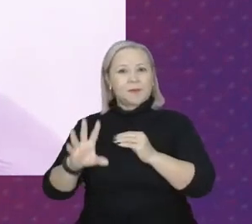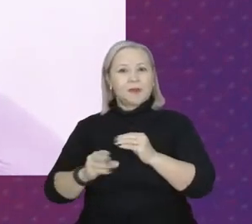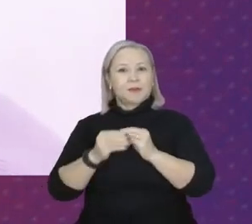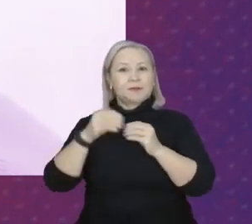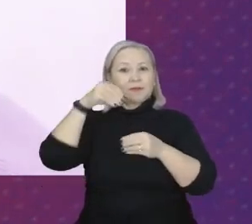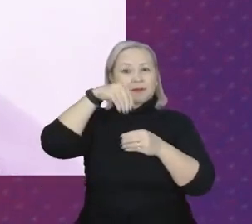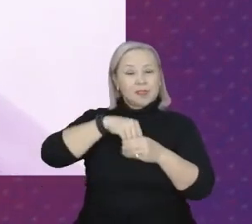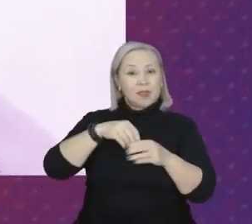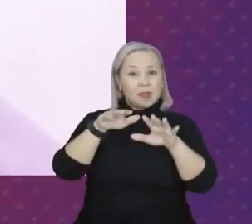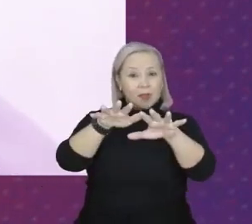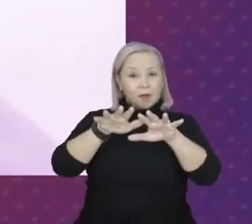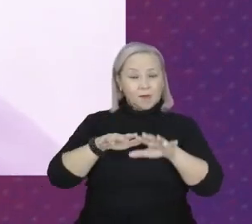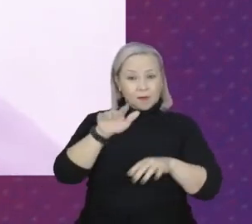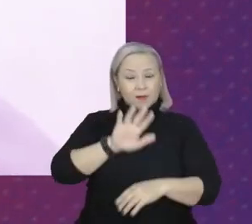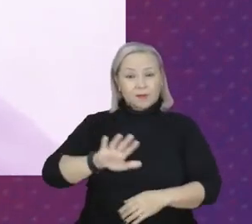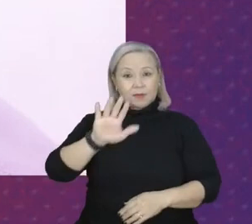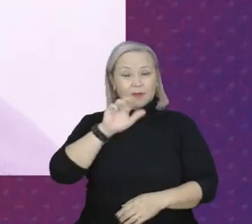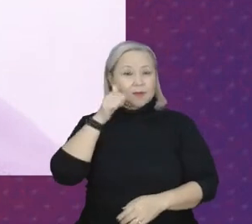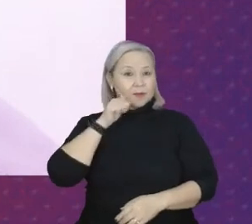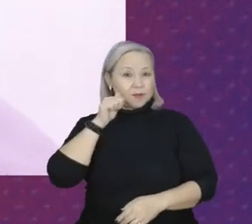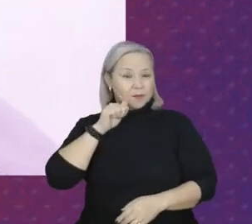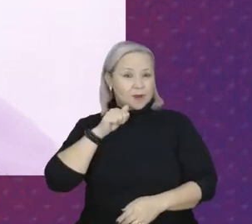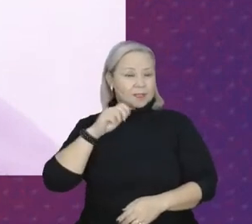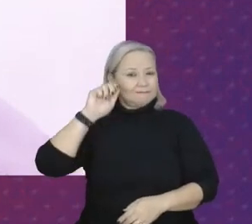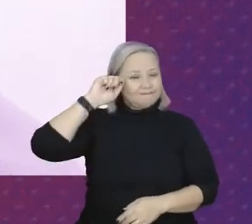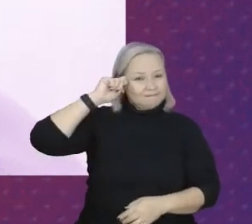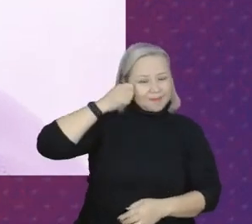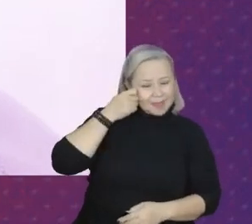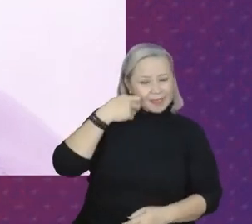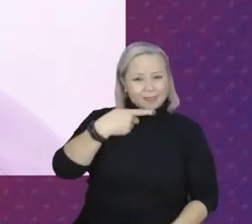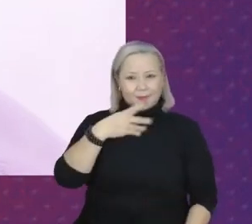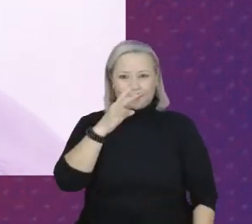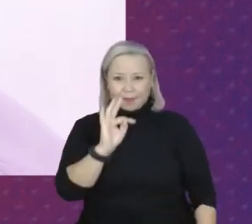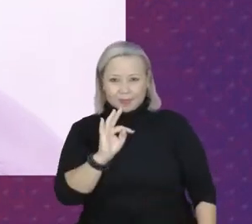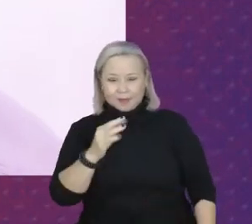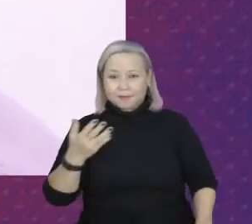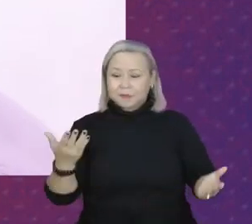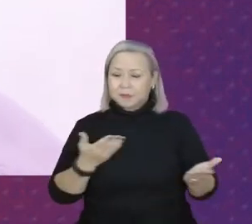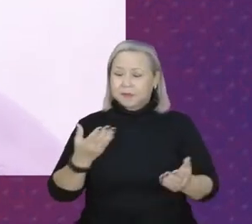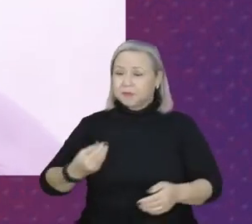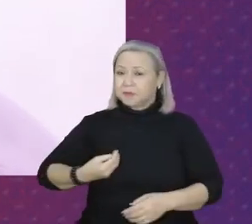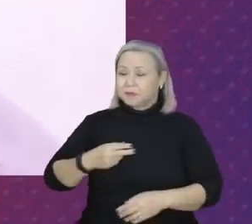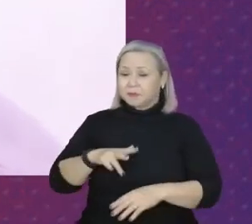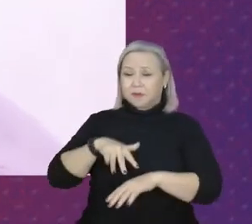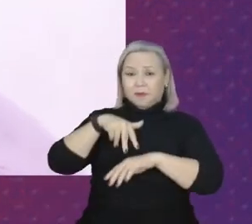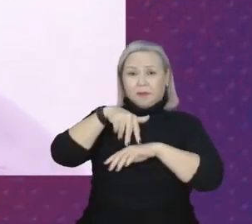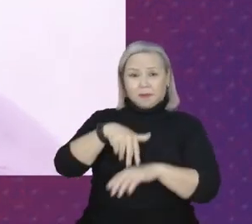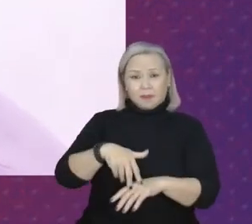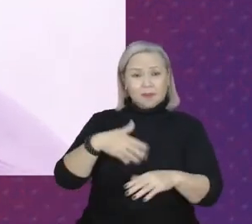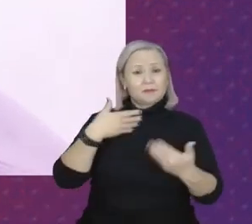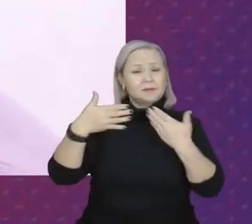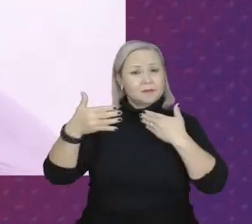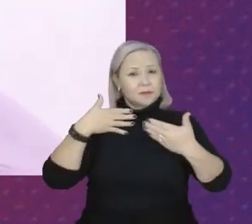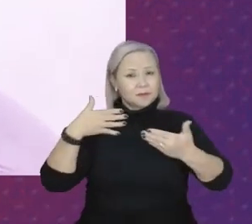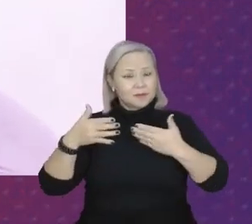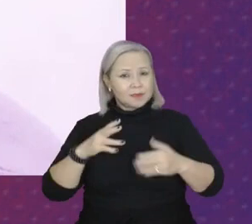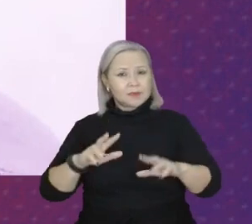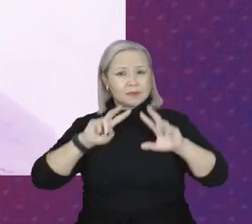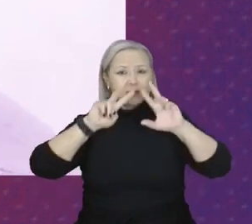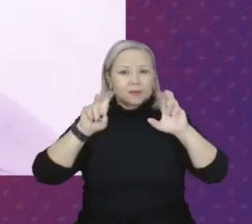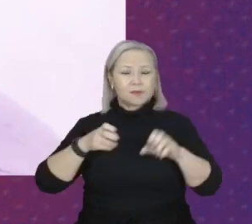Fórum Nacional de Mulheres Negras Petistas. E hoje estou aqui para conversarmos um pouco sobre a